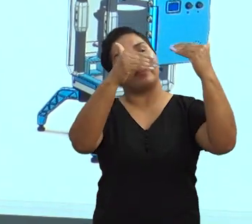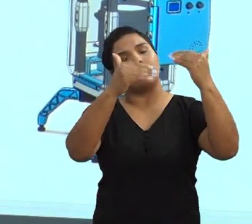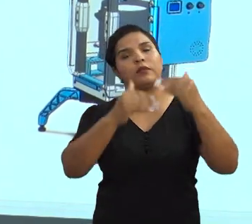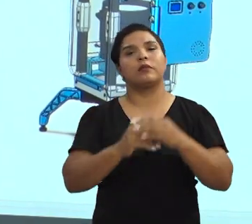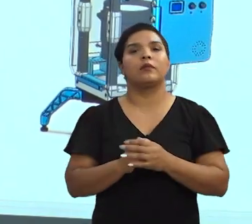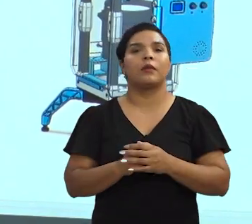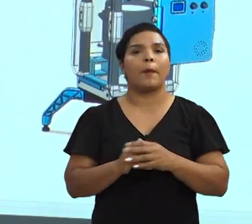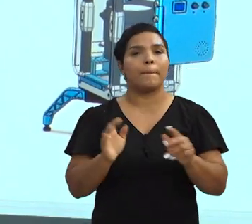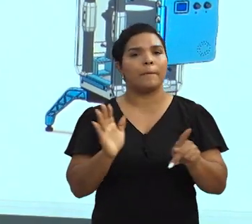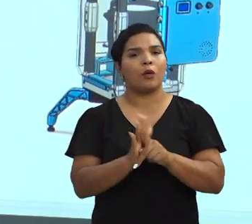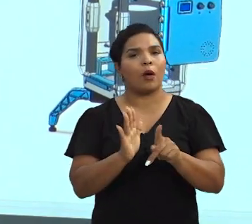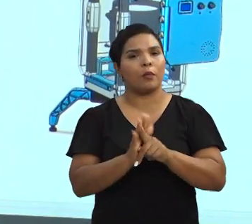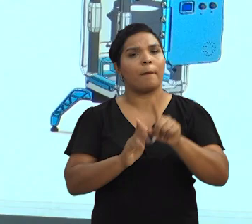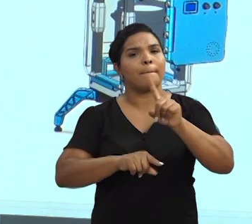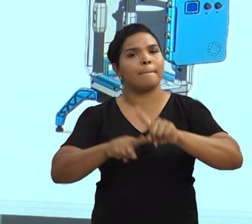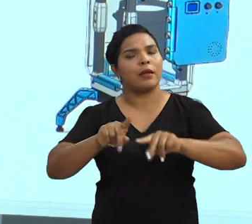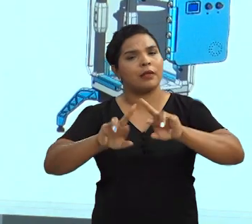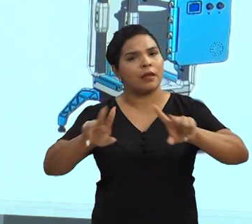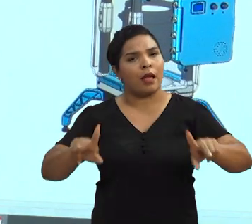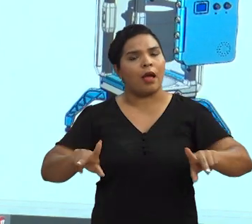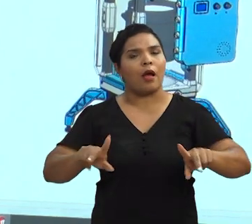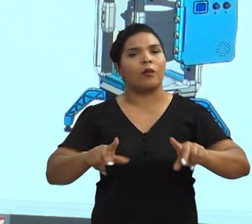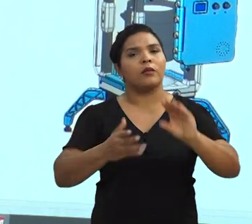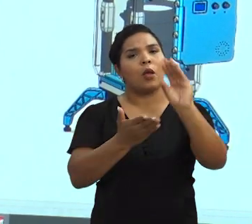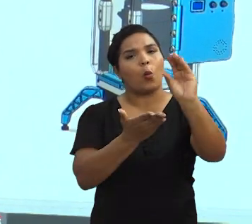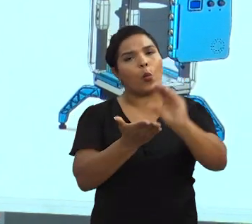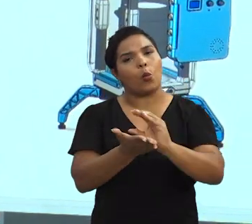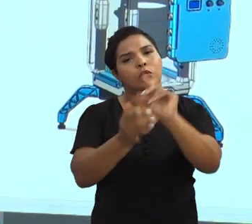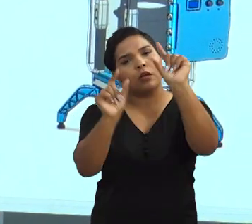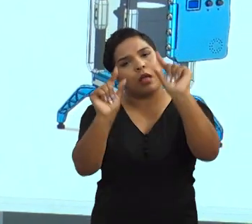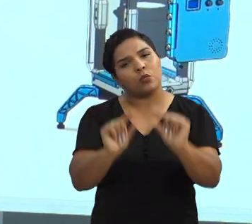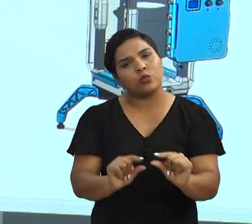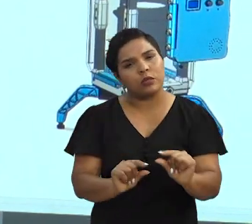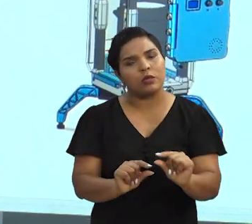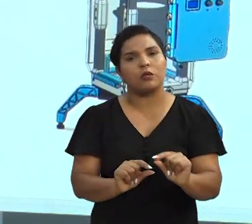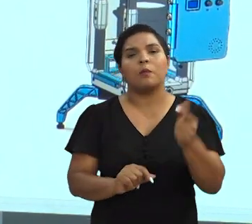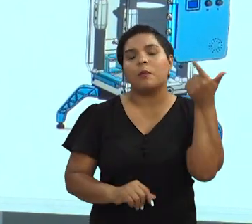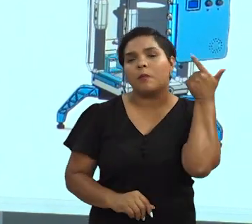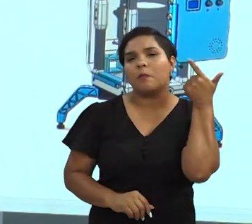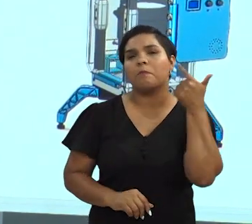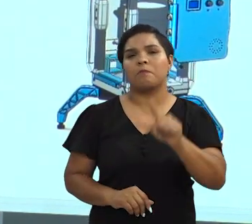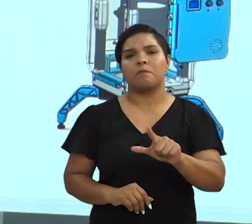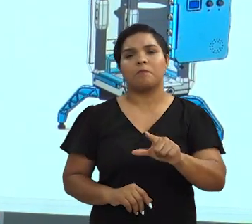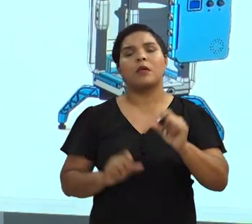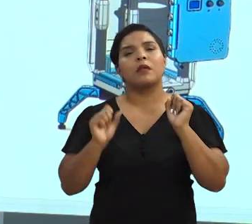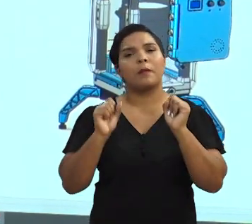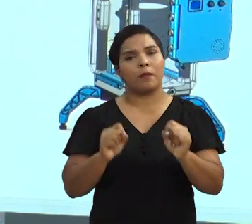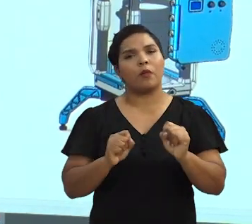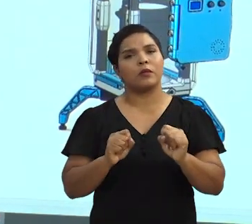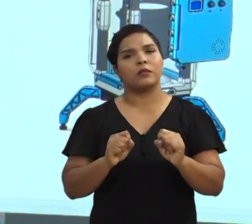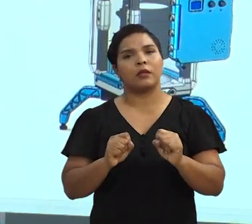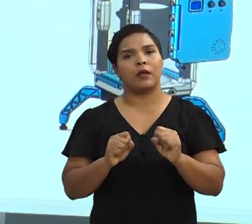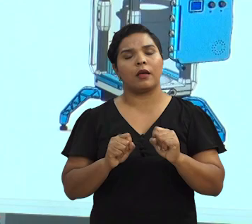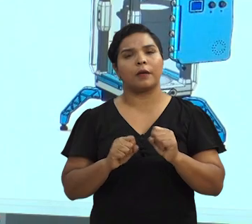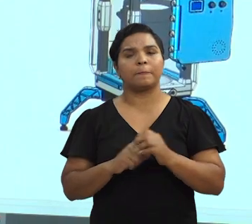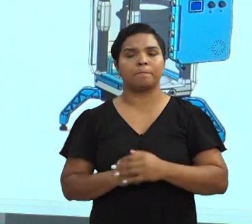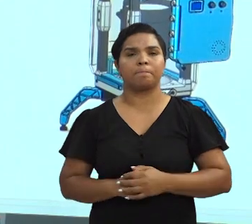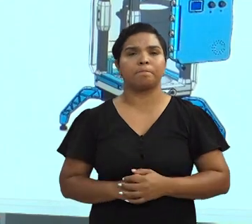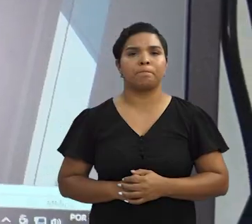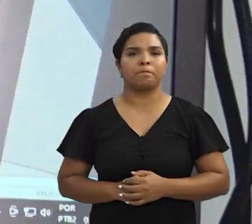vem desenvolvendo equipamentos que tenham um custo reduzido para que a gente possa atingir